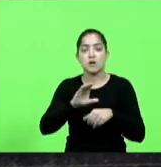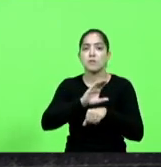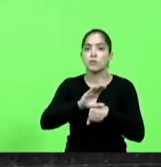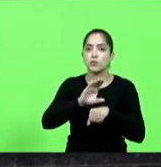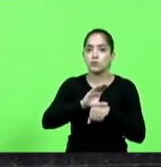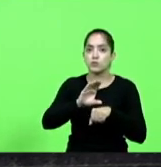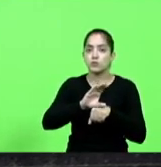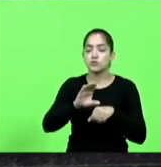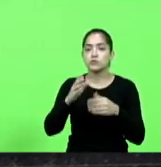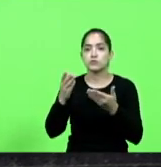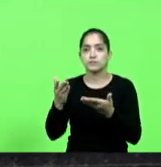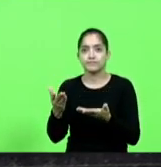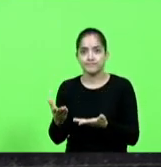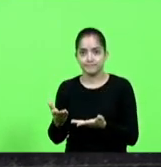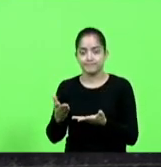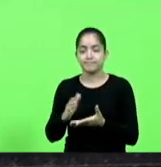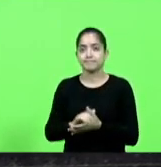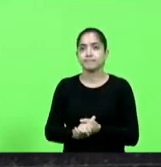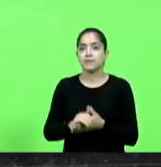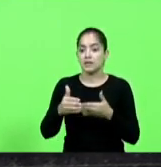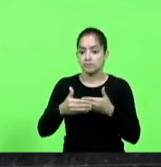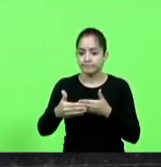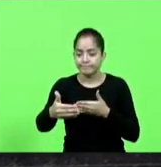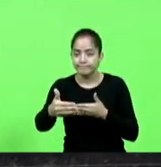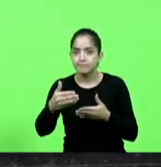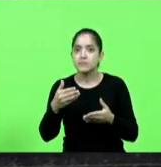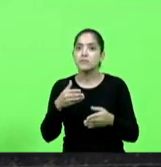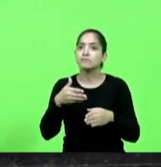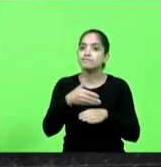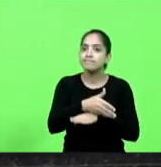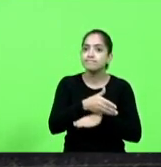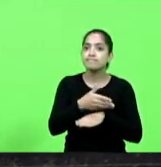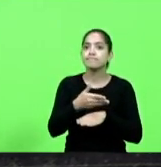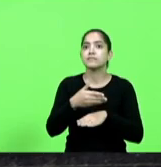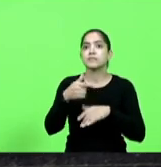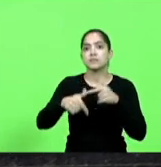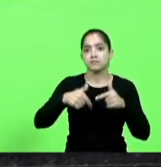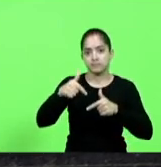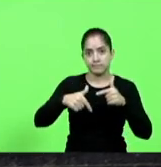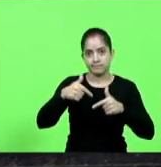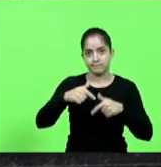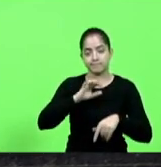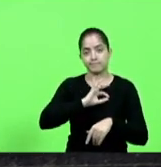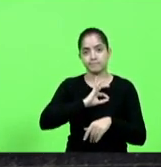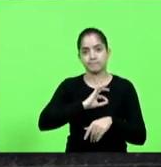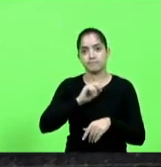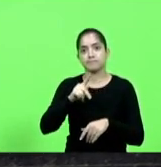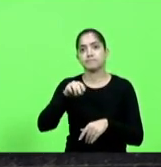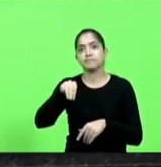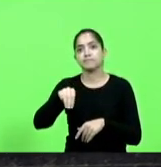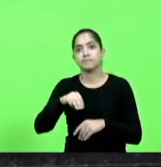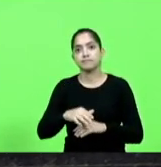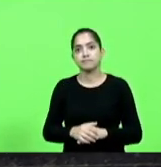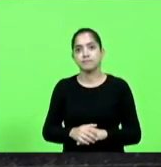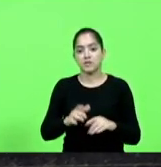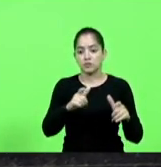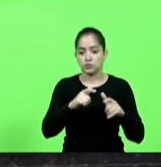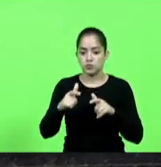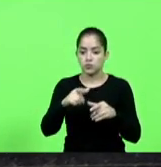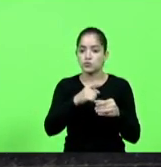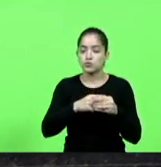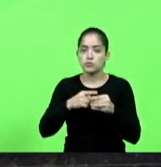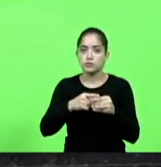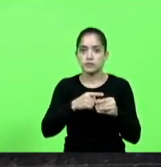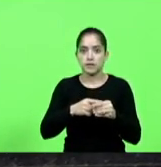formação e consequentemente para exercerem a nobre profissão de policial militar em todas as cidades catarinenses então